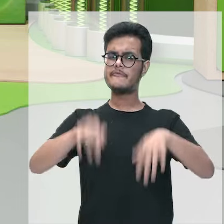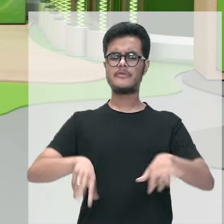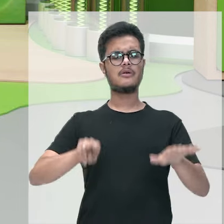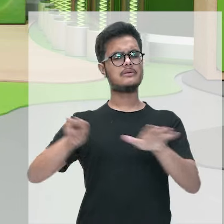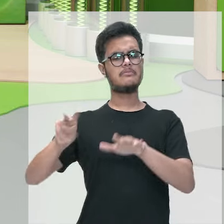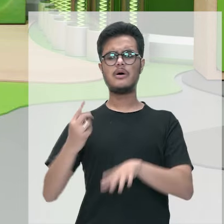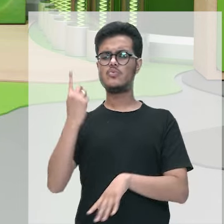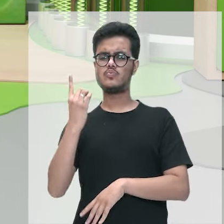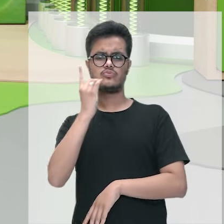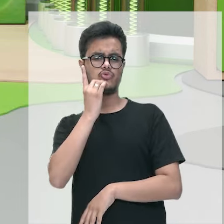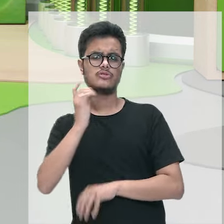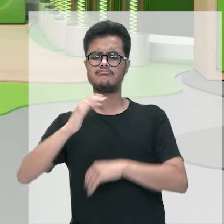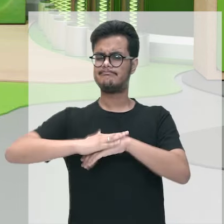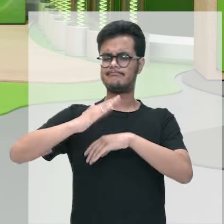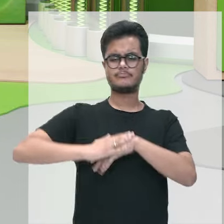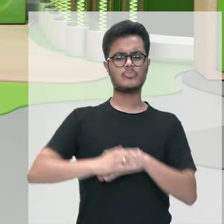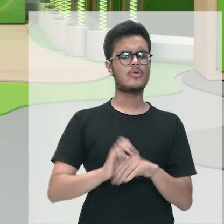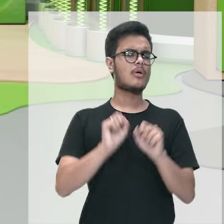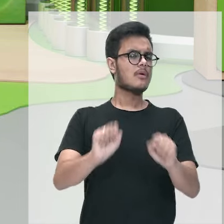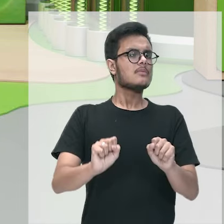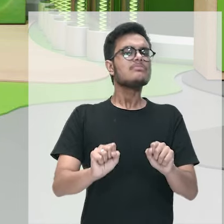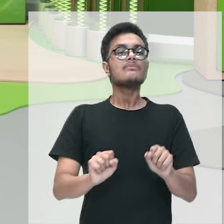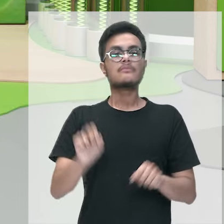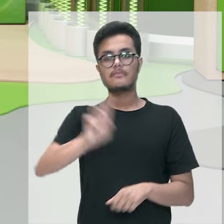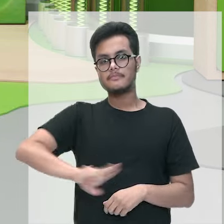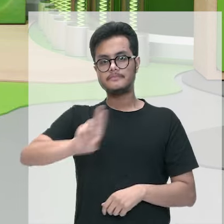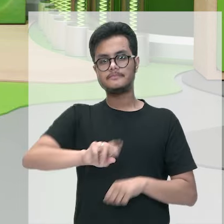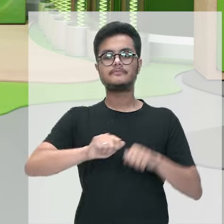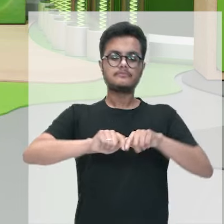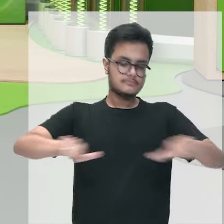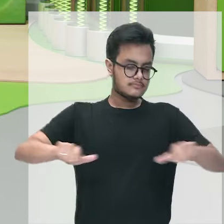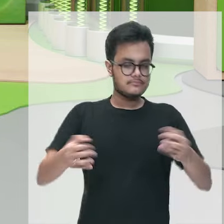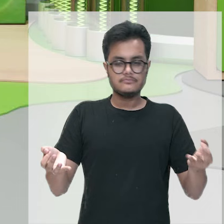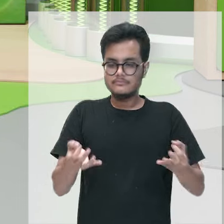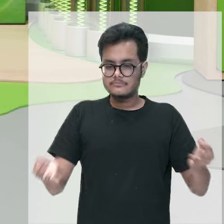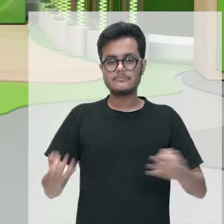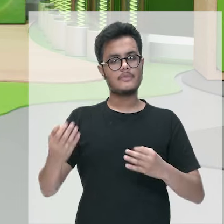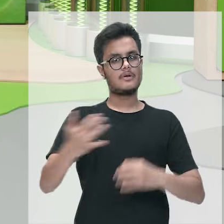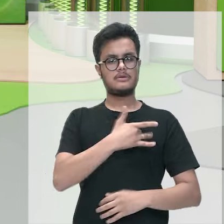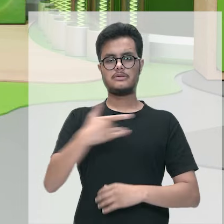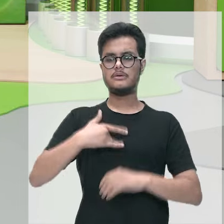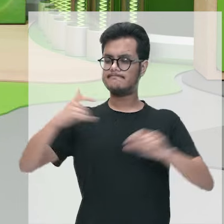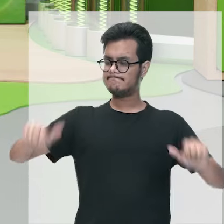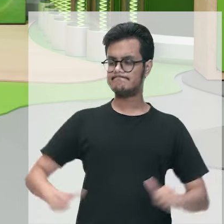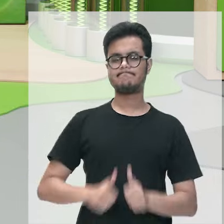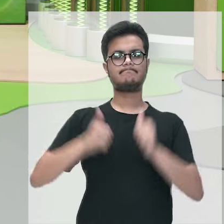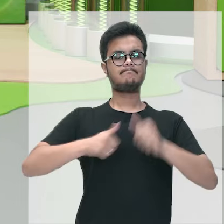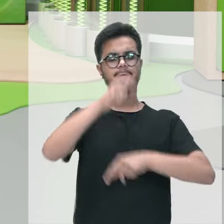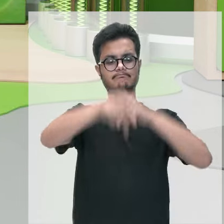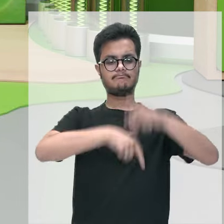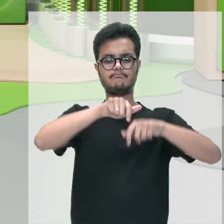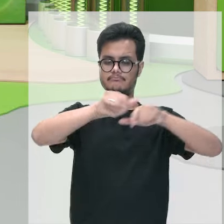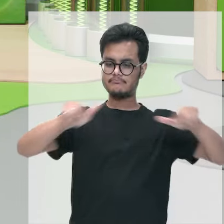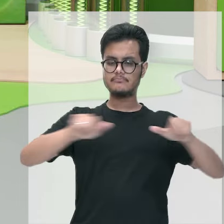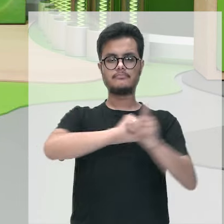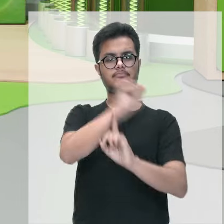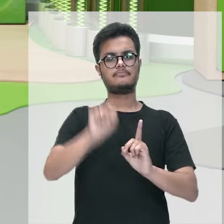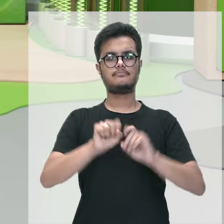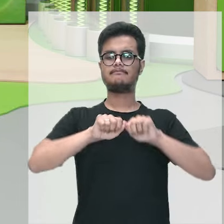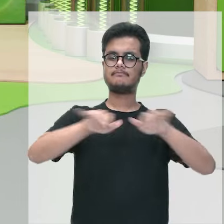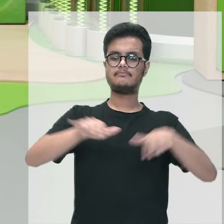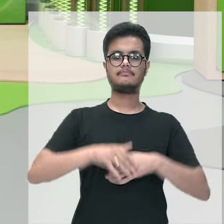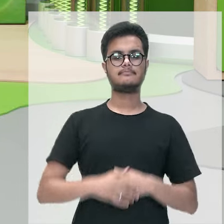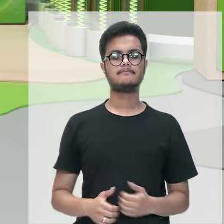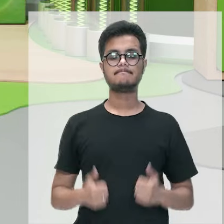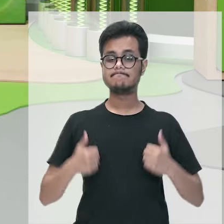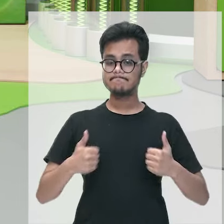em um dia qualquer da semana você pode fazer e isso com certeza vai trazer benefícios não só para você como também para toda a sua comunidade